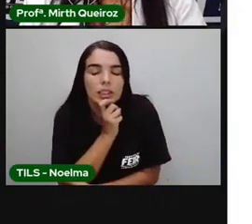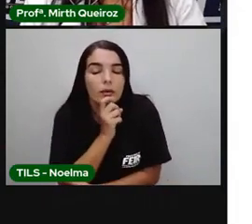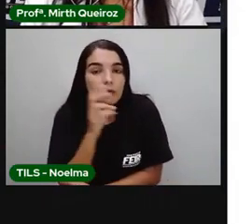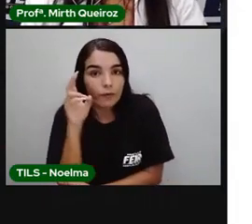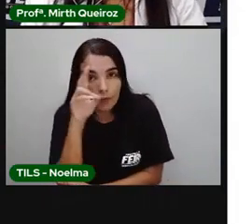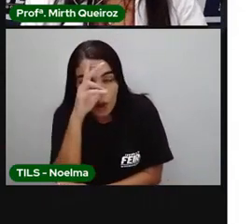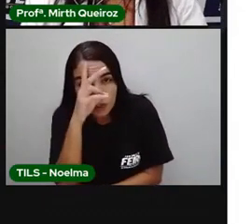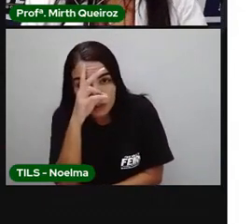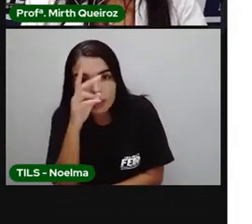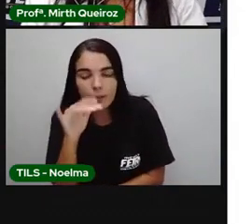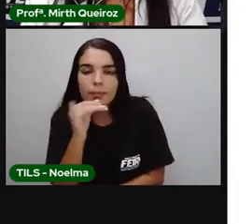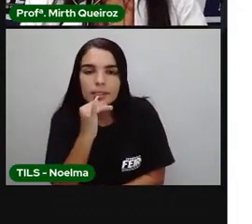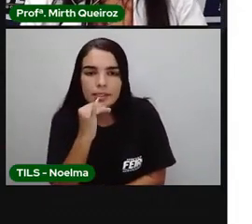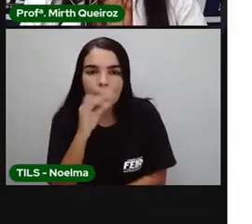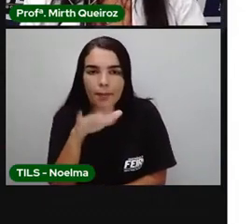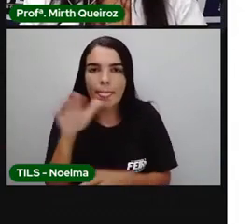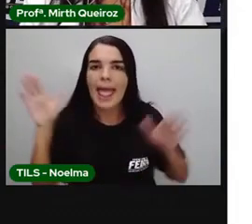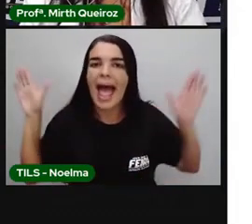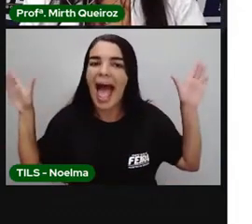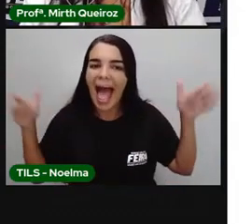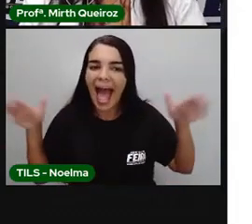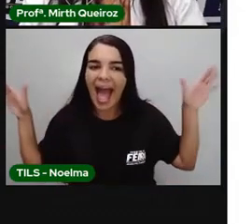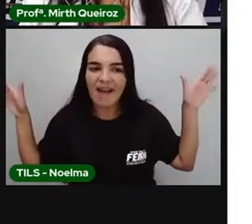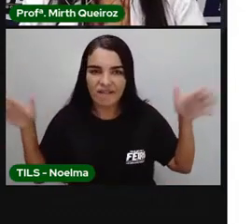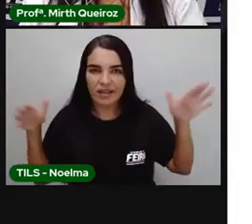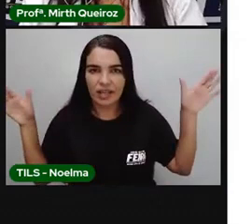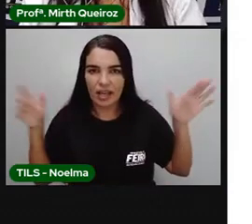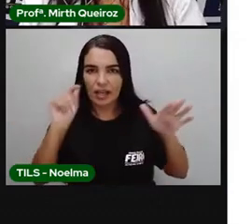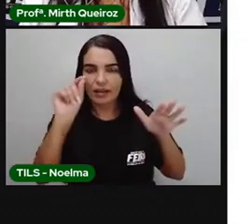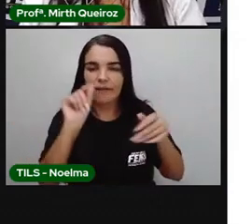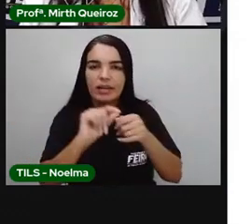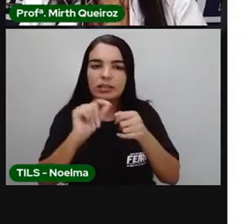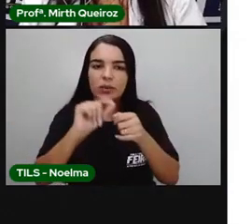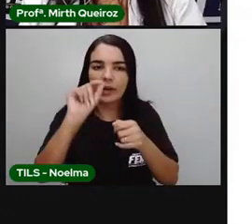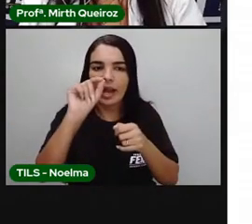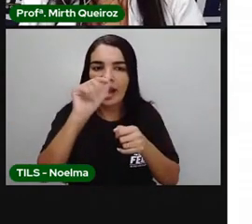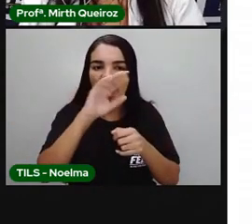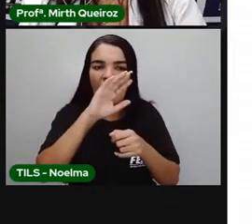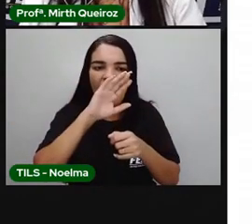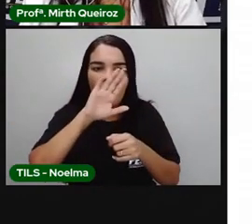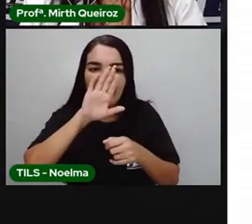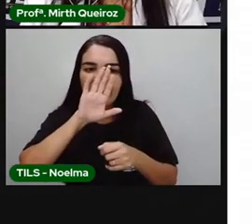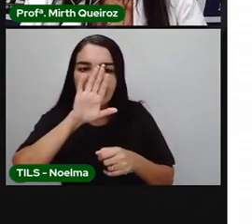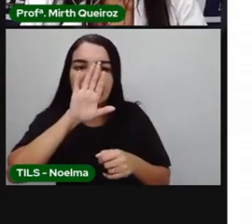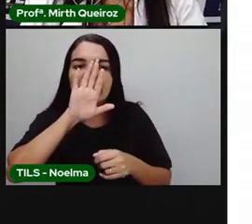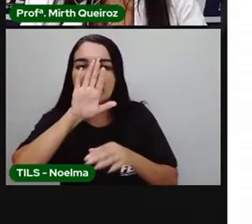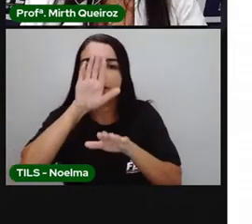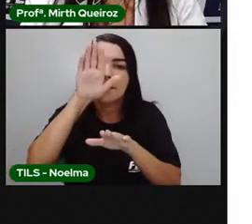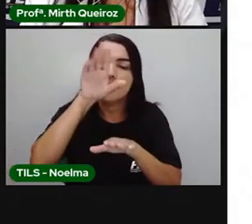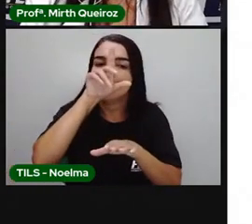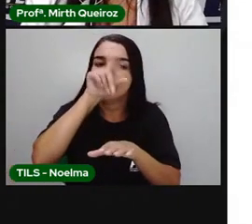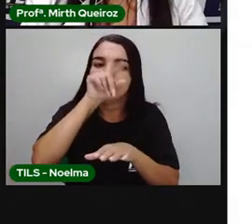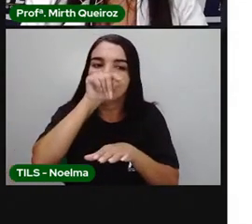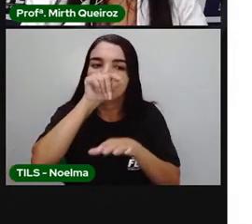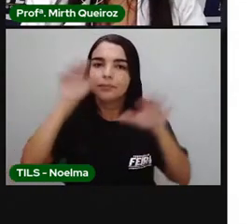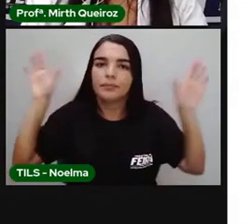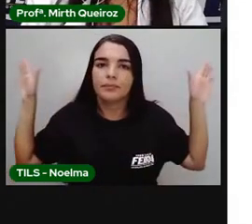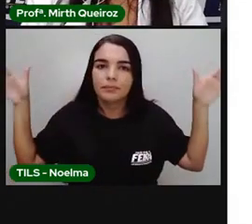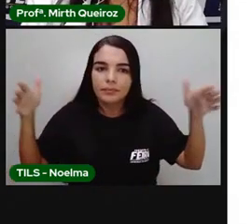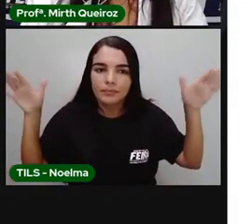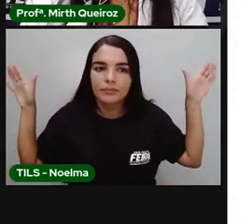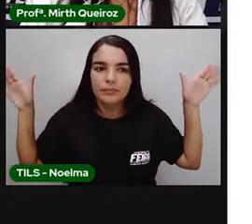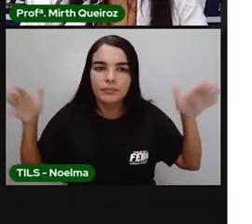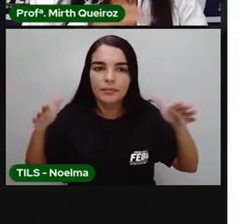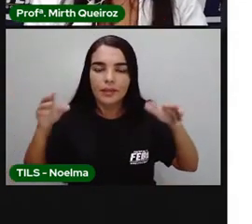as aves, elas migram, né? Quando a população, que é a migração, é quando a população de seres vivos se move de um